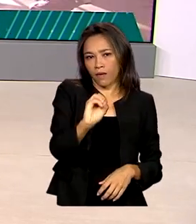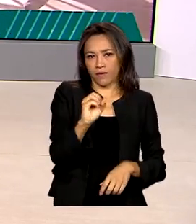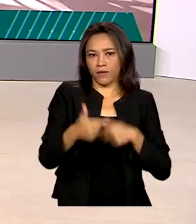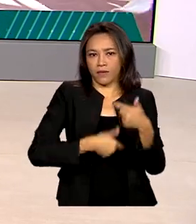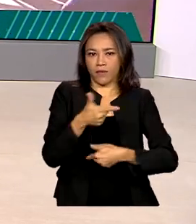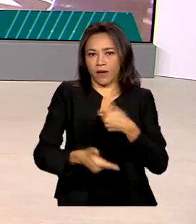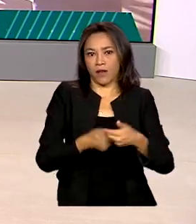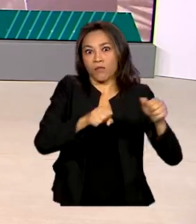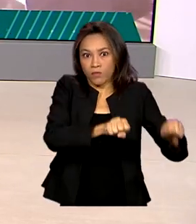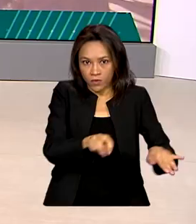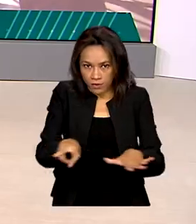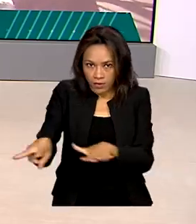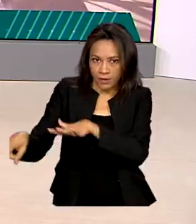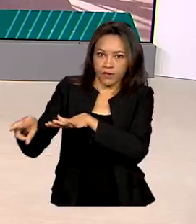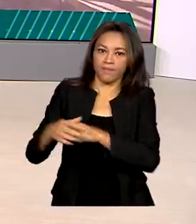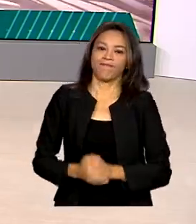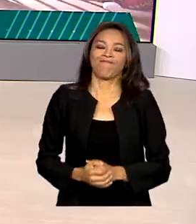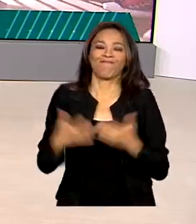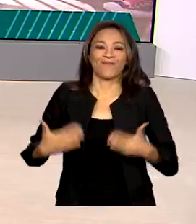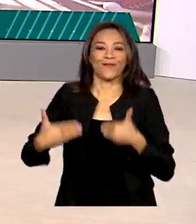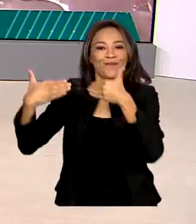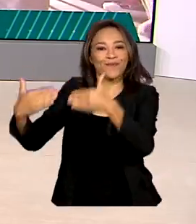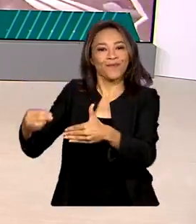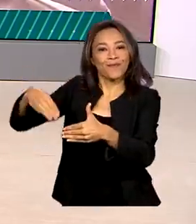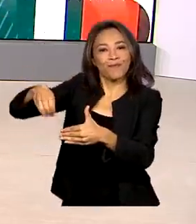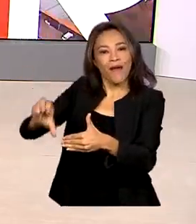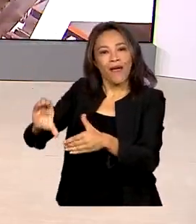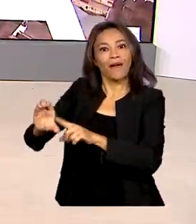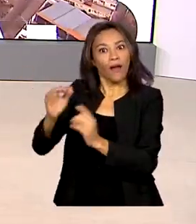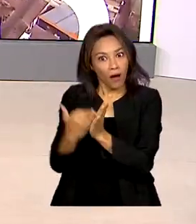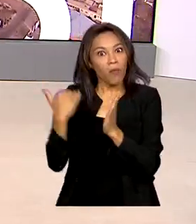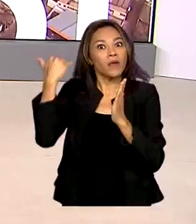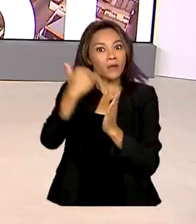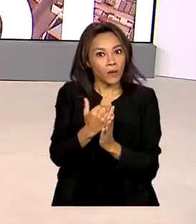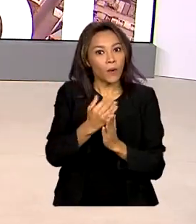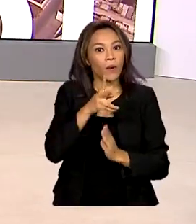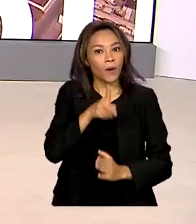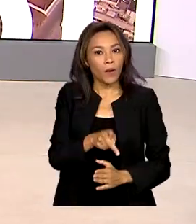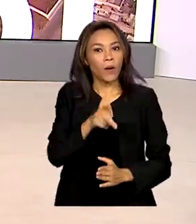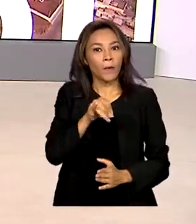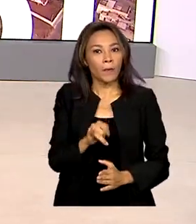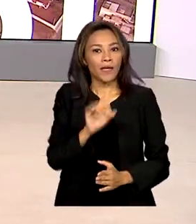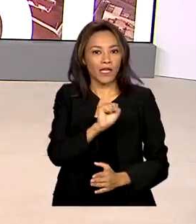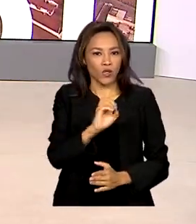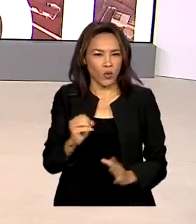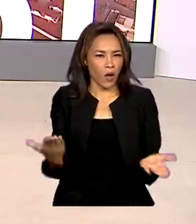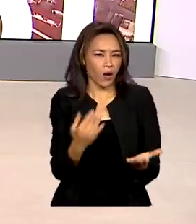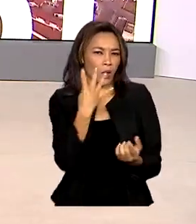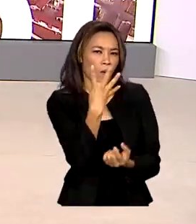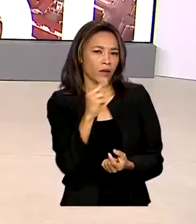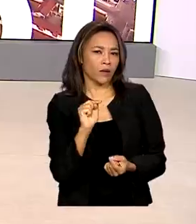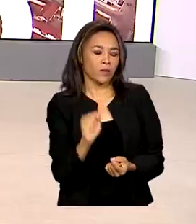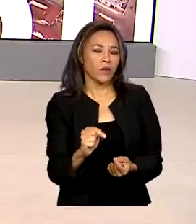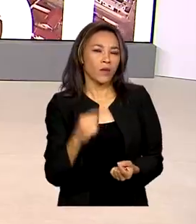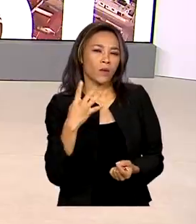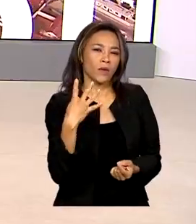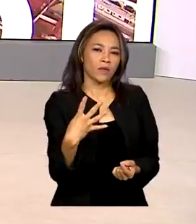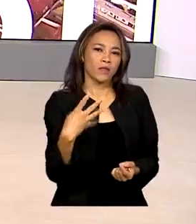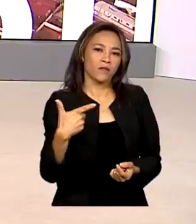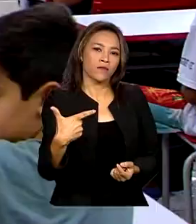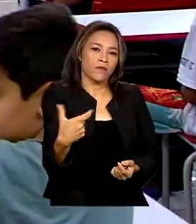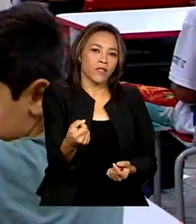semanais. O Ministério da Educação aumentou o valor do piso, que agora é de R$.420.